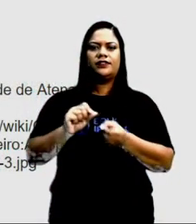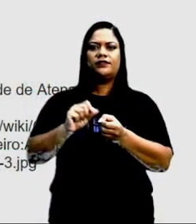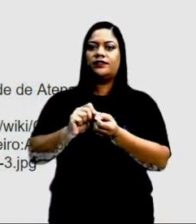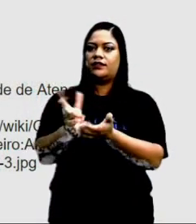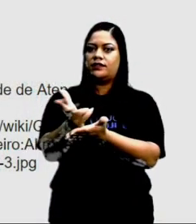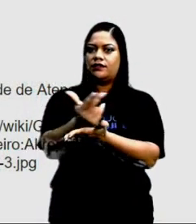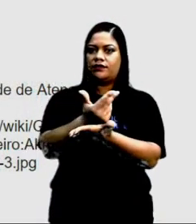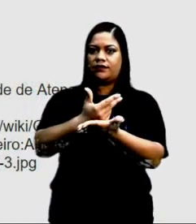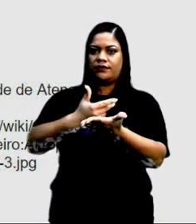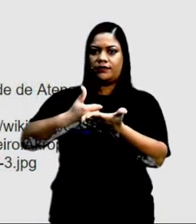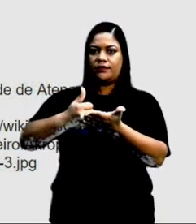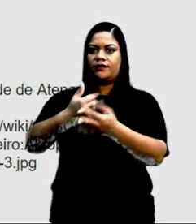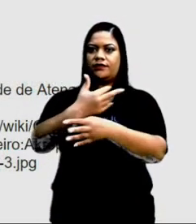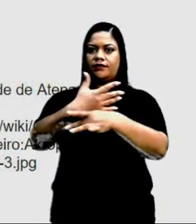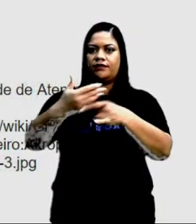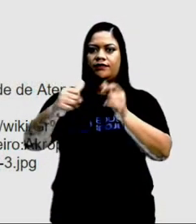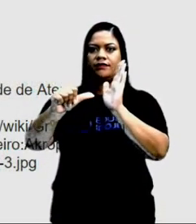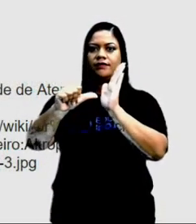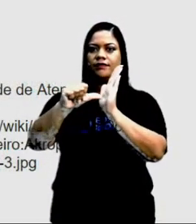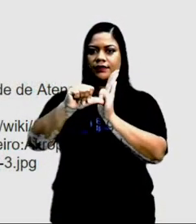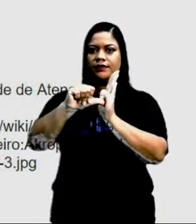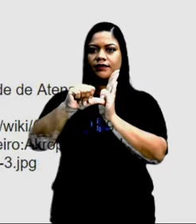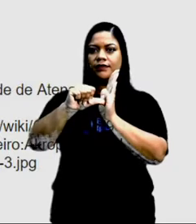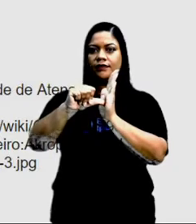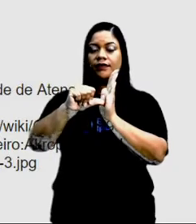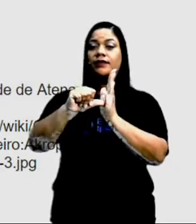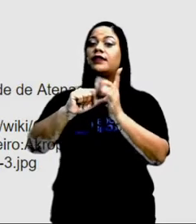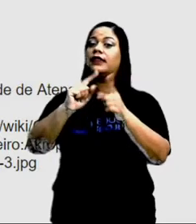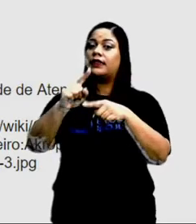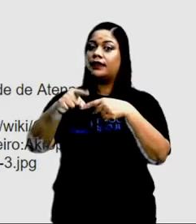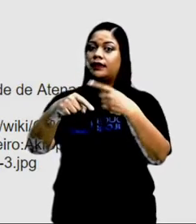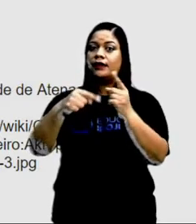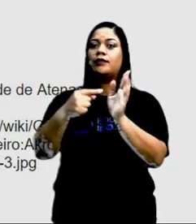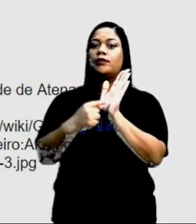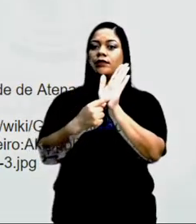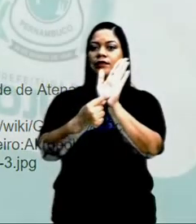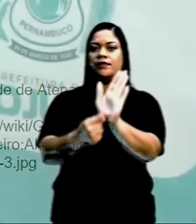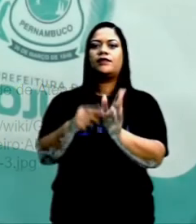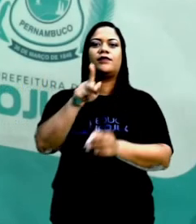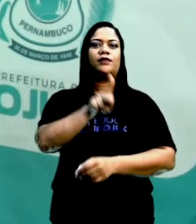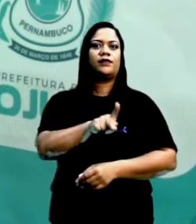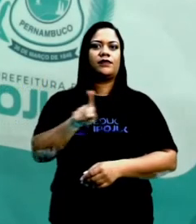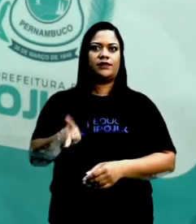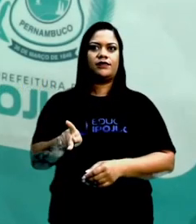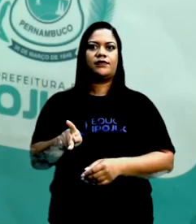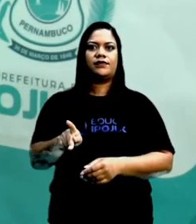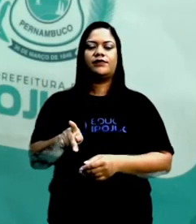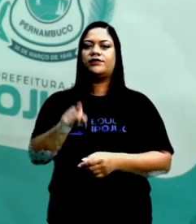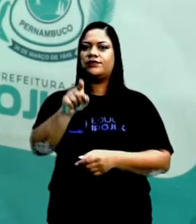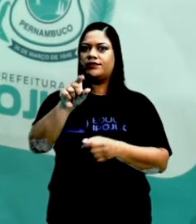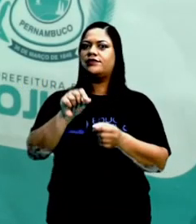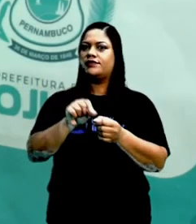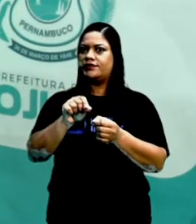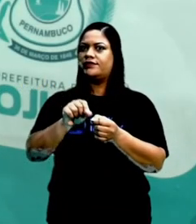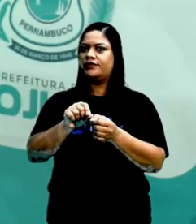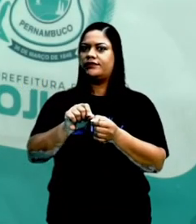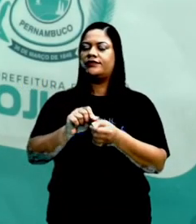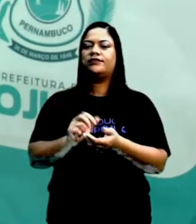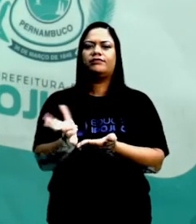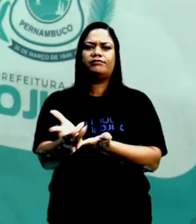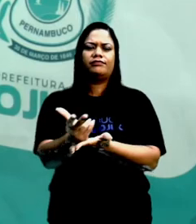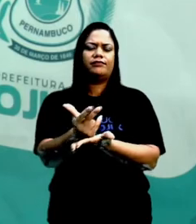desenho da cidade de Atenas e depois mostrem para o seu professor. Eu quero que vocês peguem aí o caderno de vocês,